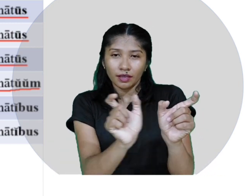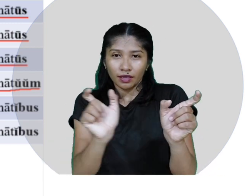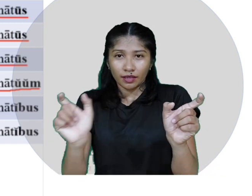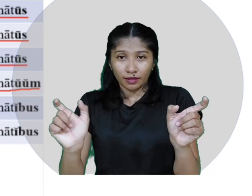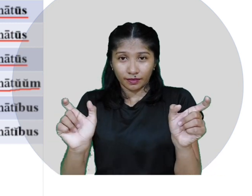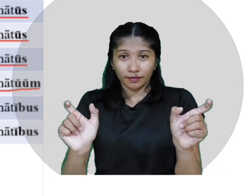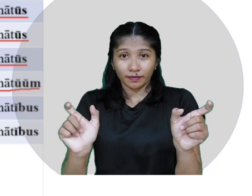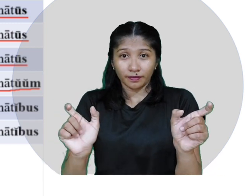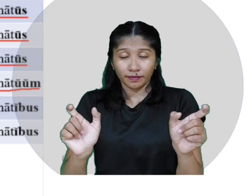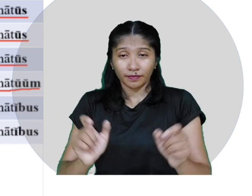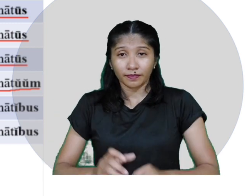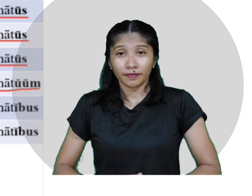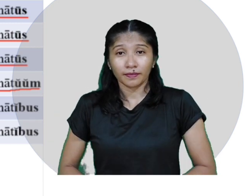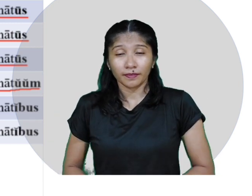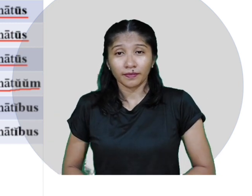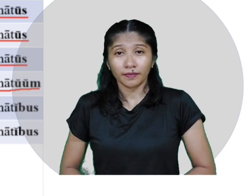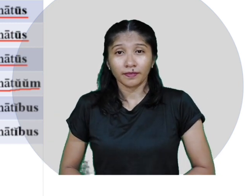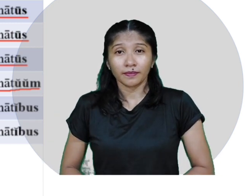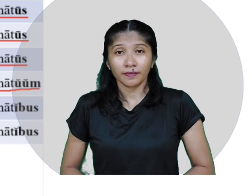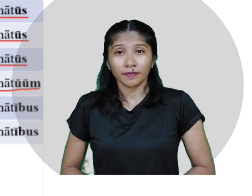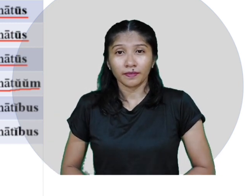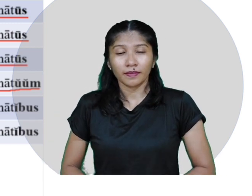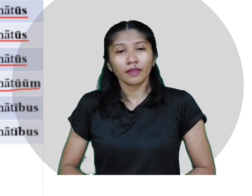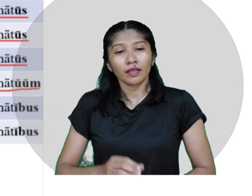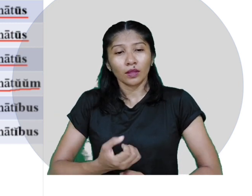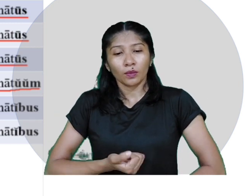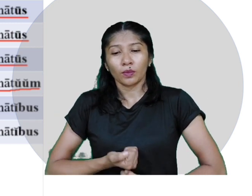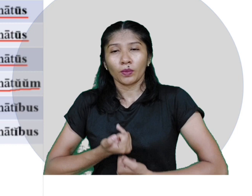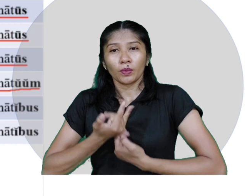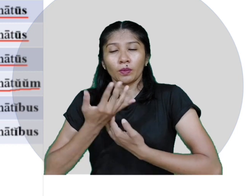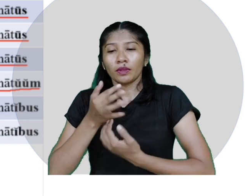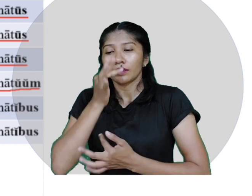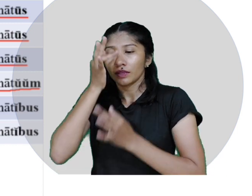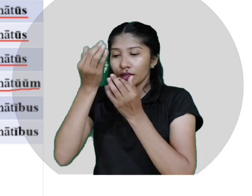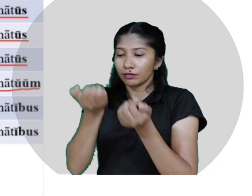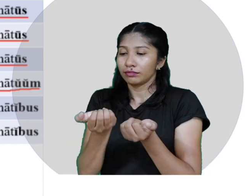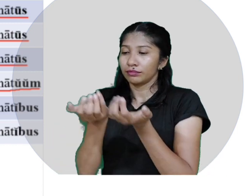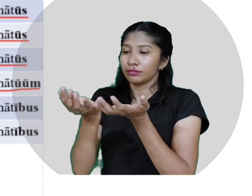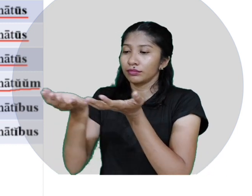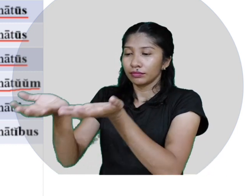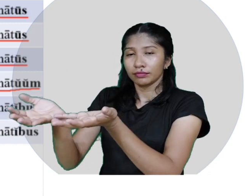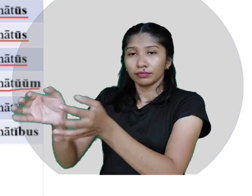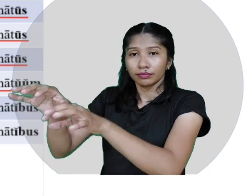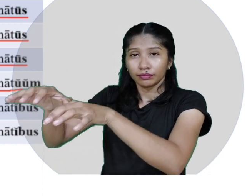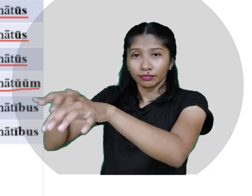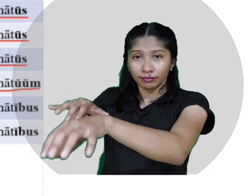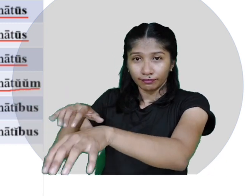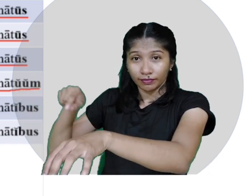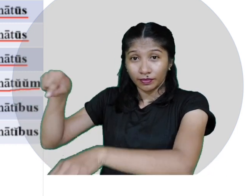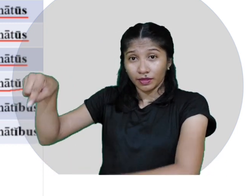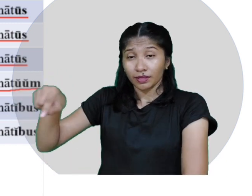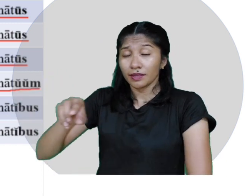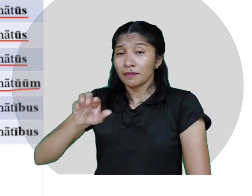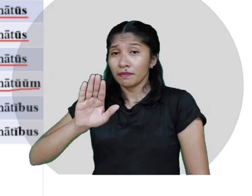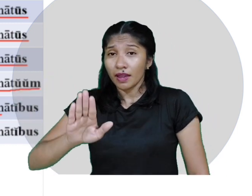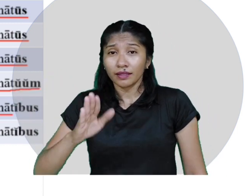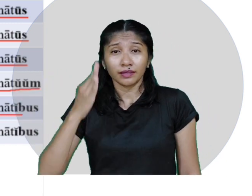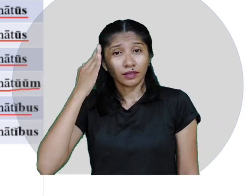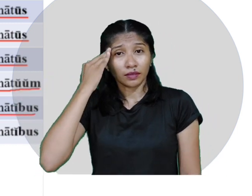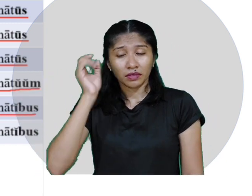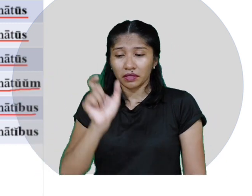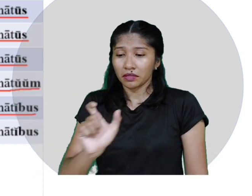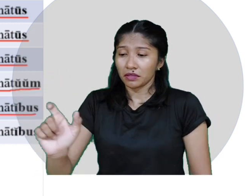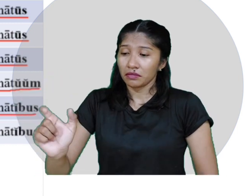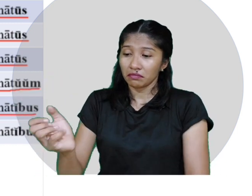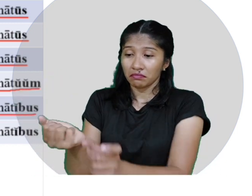datis. O poeta dá a rosa ao senado. Se eu quiser utilizar o termo no plural, utilizarei